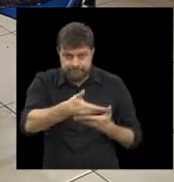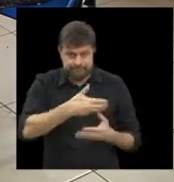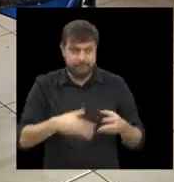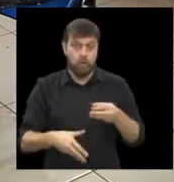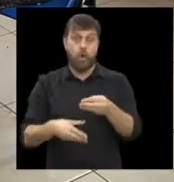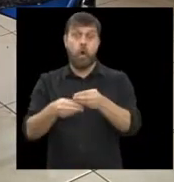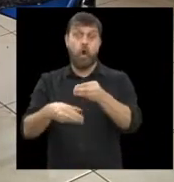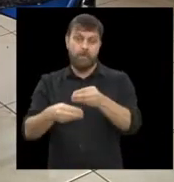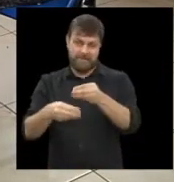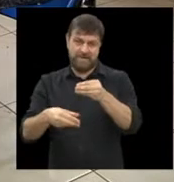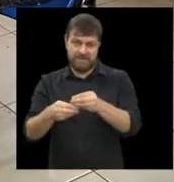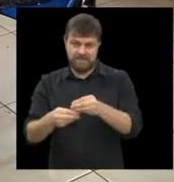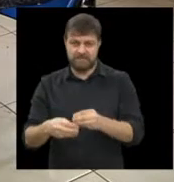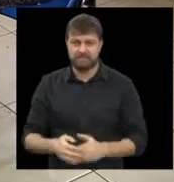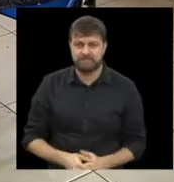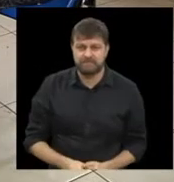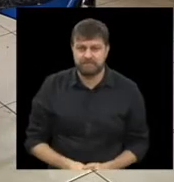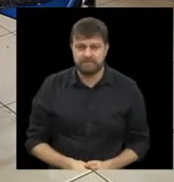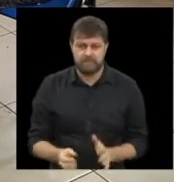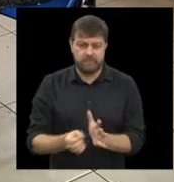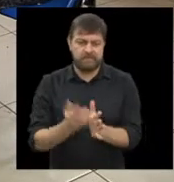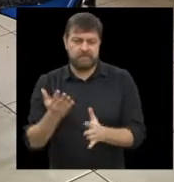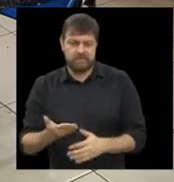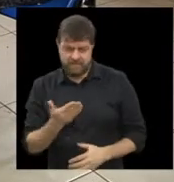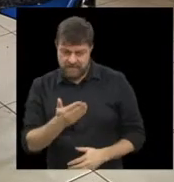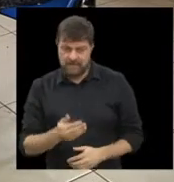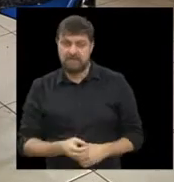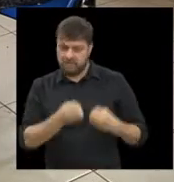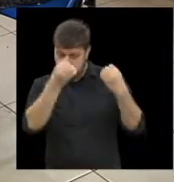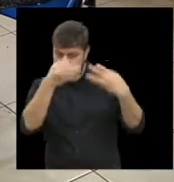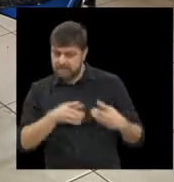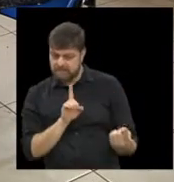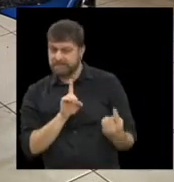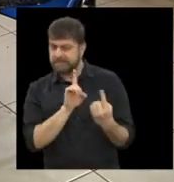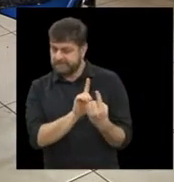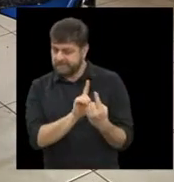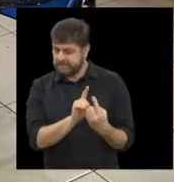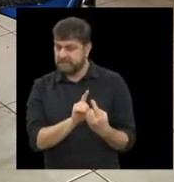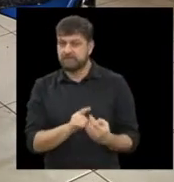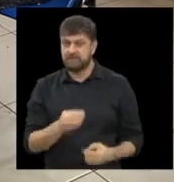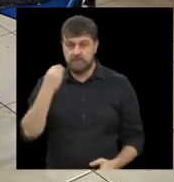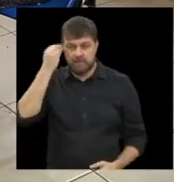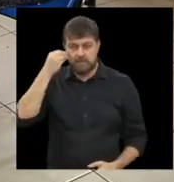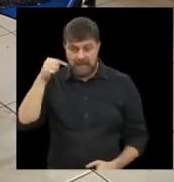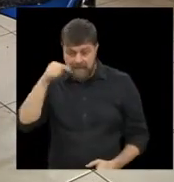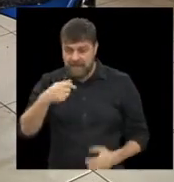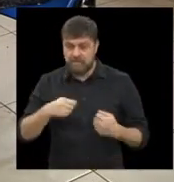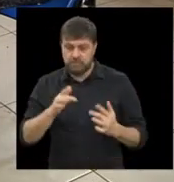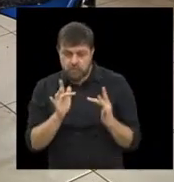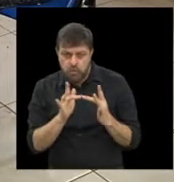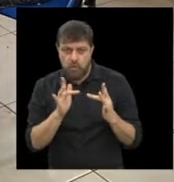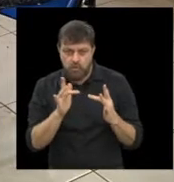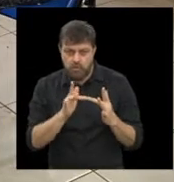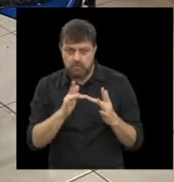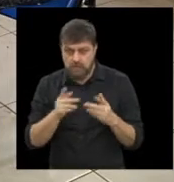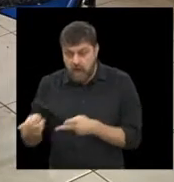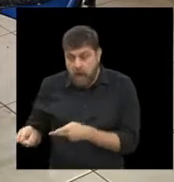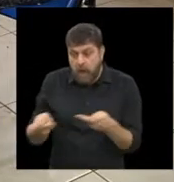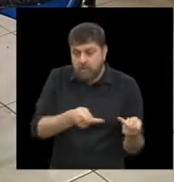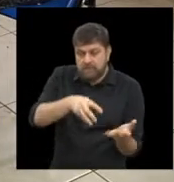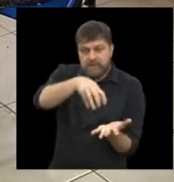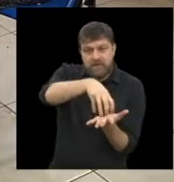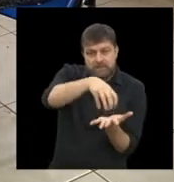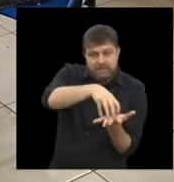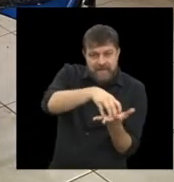vezes, né, Fernanda pode falar do atendimento que ela faz, né? Ela precisou desse contato, do posto de saúde, né? de saúde, o médico,